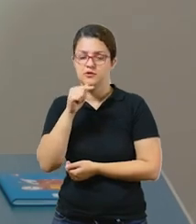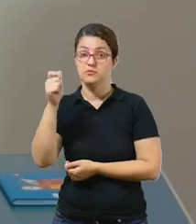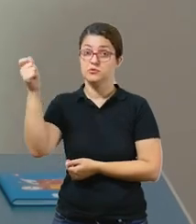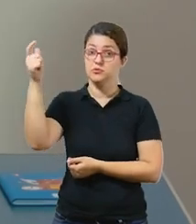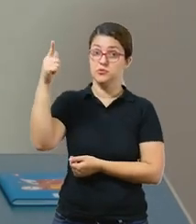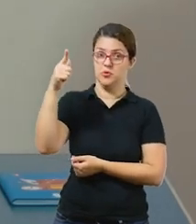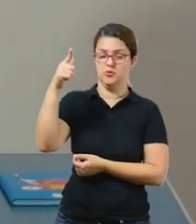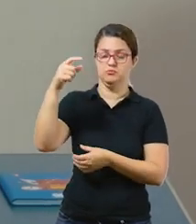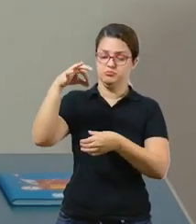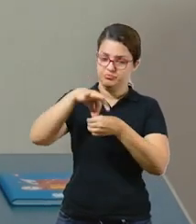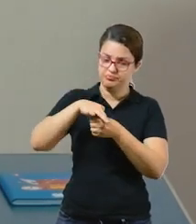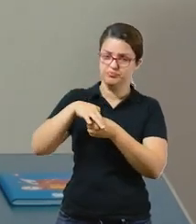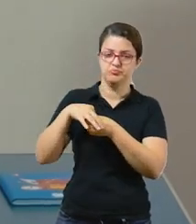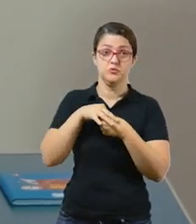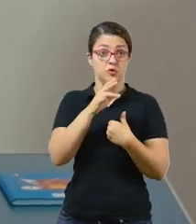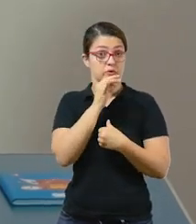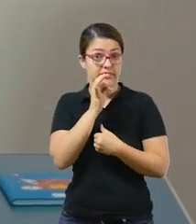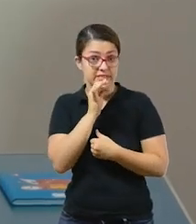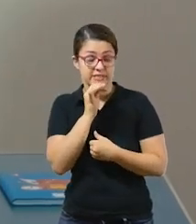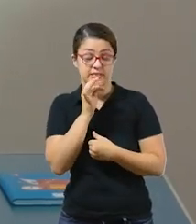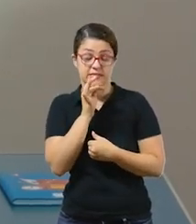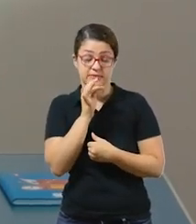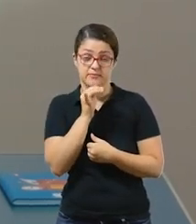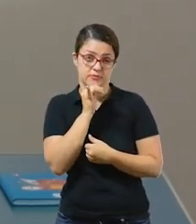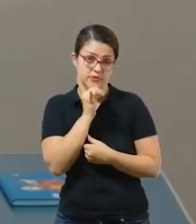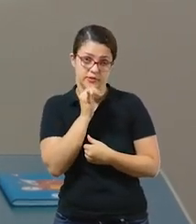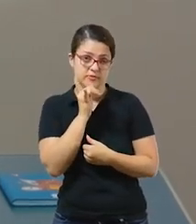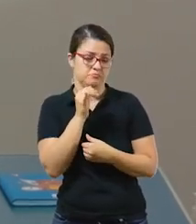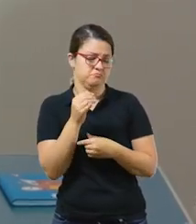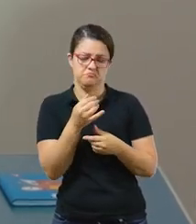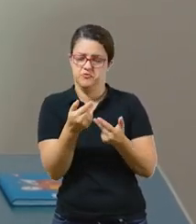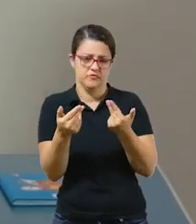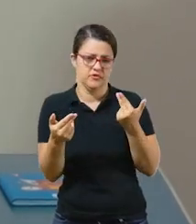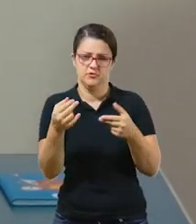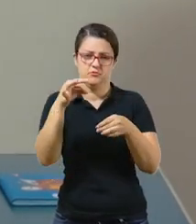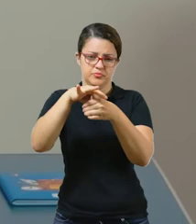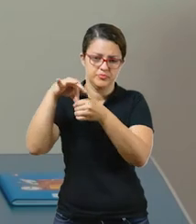Esses são só alguns exemplos, mas você pode plantar uma infinidade de coisas.